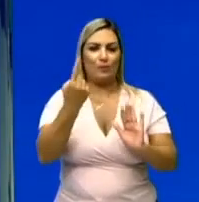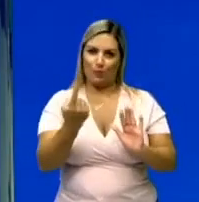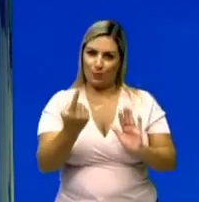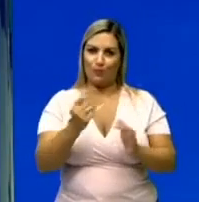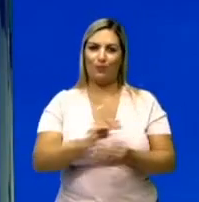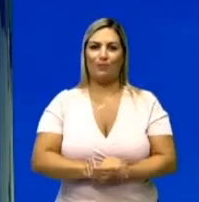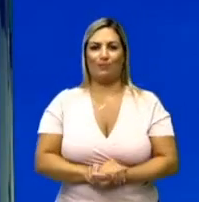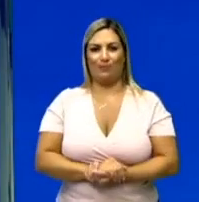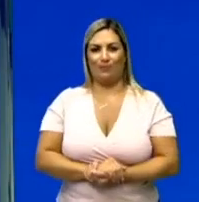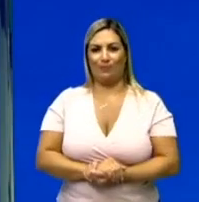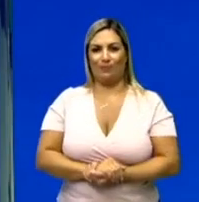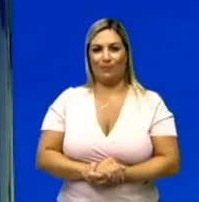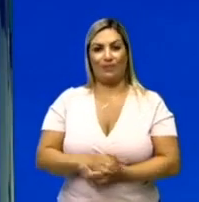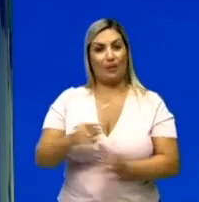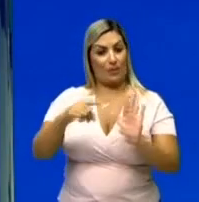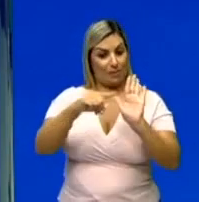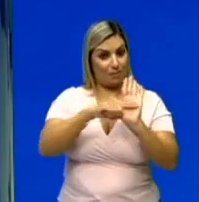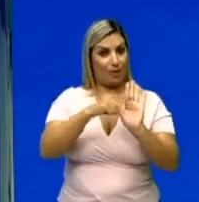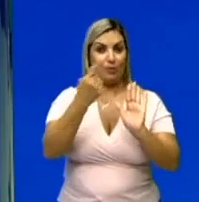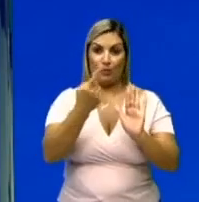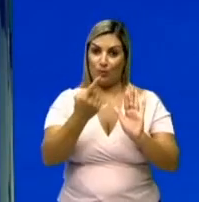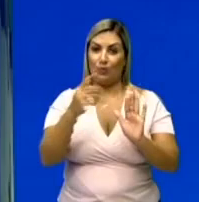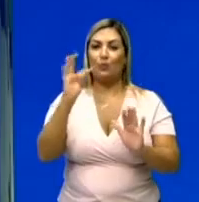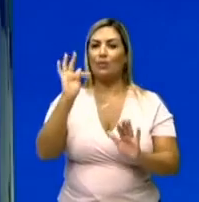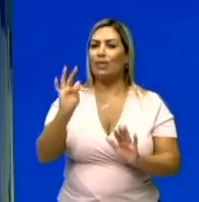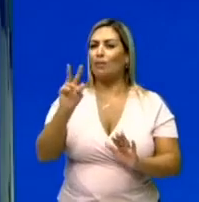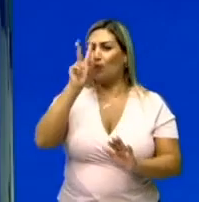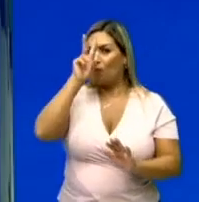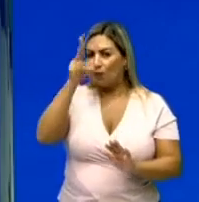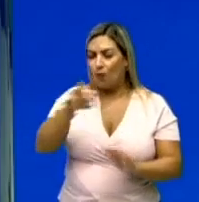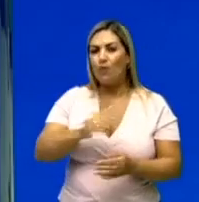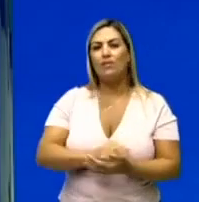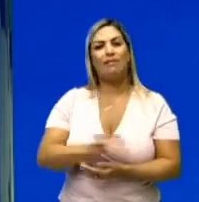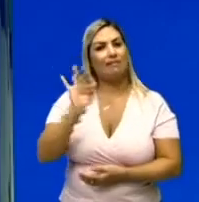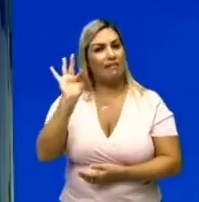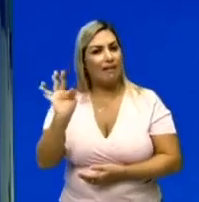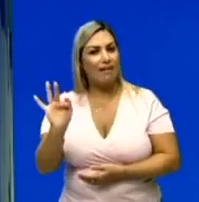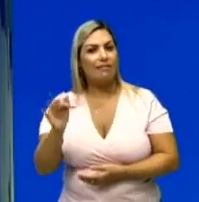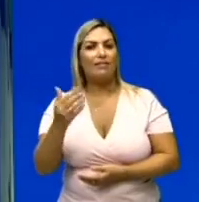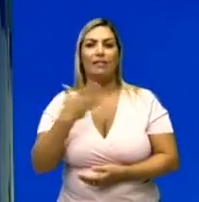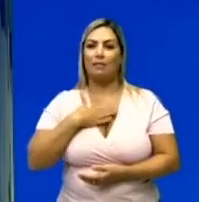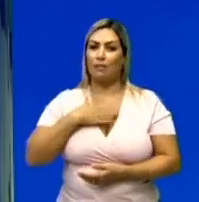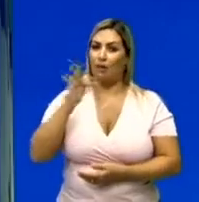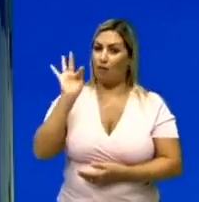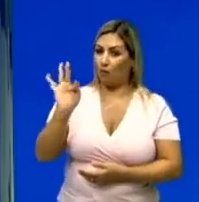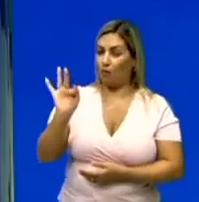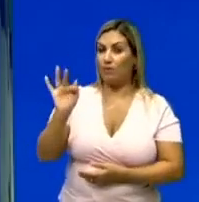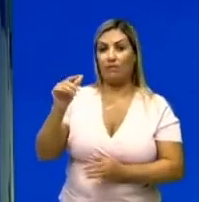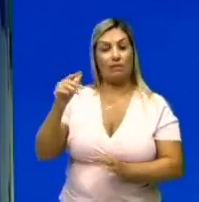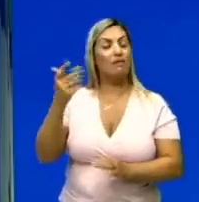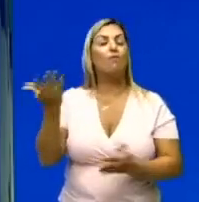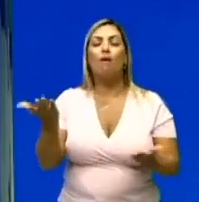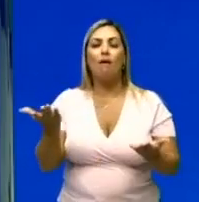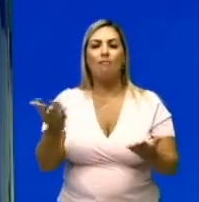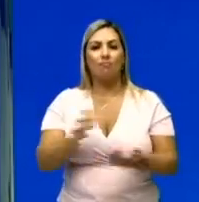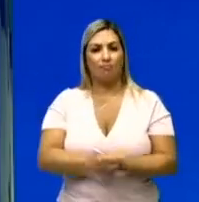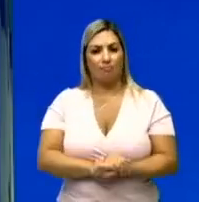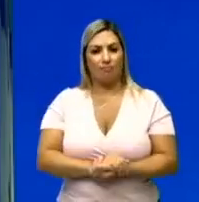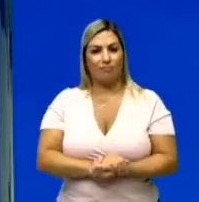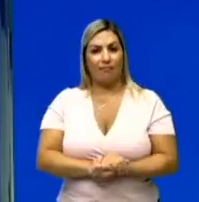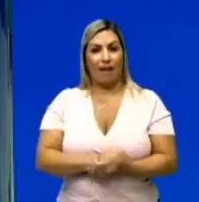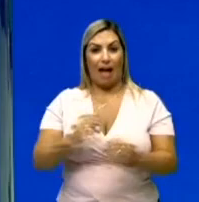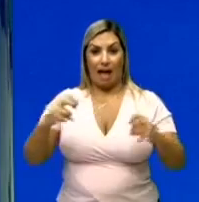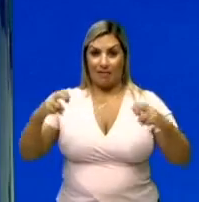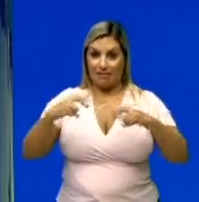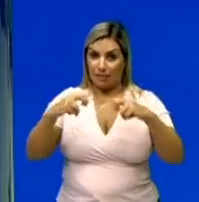Menos 1. Esse menos 1, deixa o meu trabalho da força F. Quem é a força F no caso que a está analisando aqui? É a força